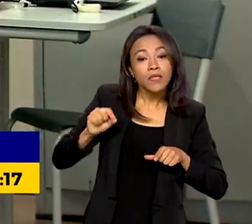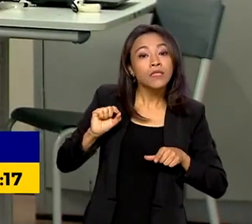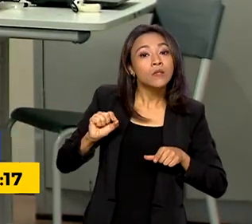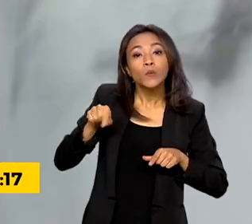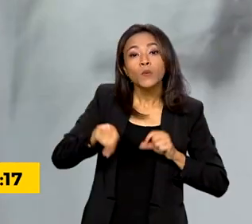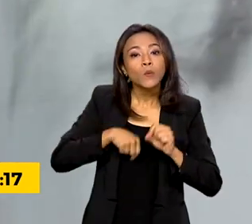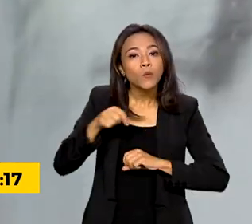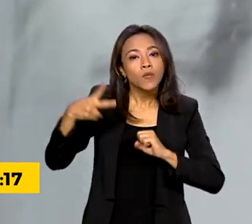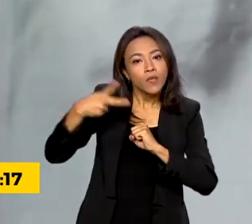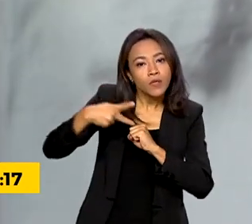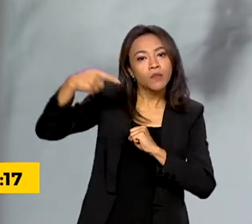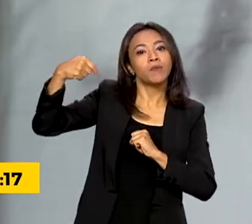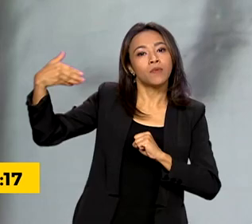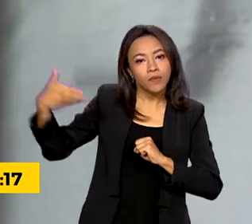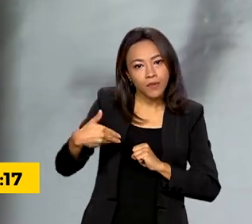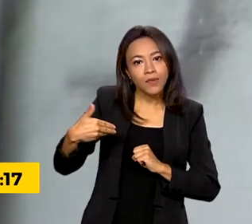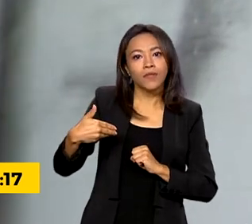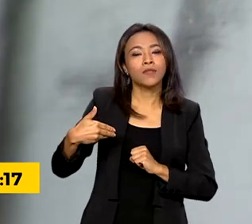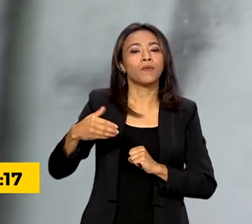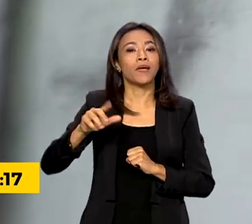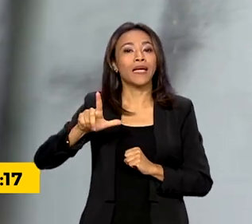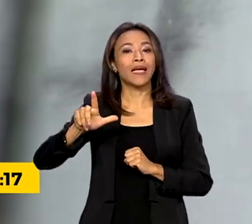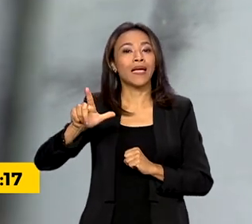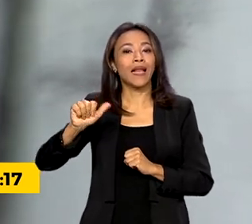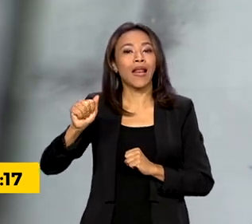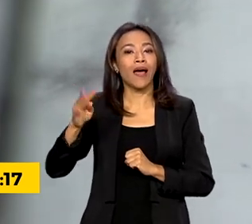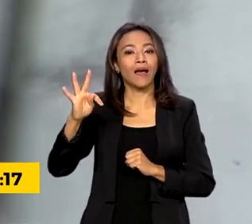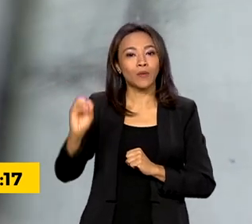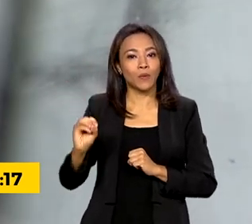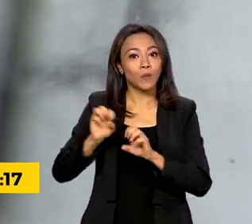à especialização Lato Senso em Ensino de Ciências. Senso em Ensino